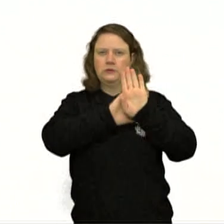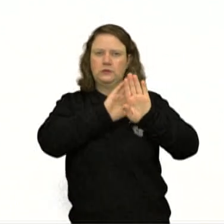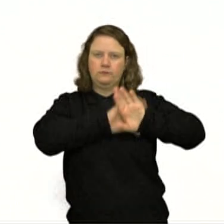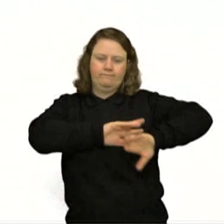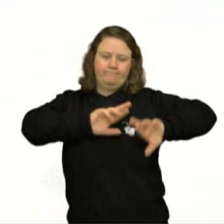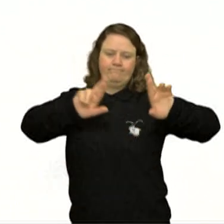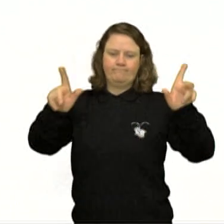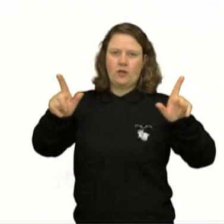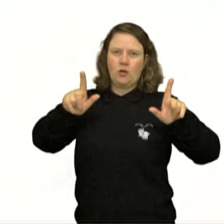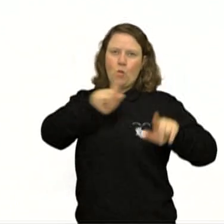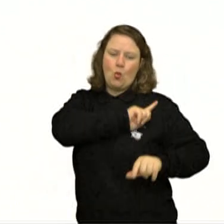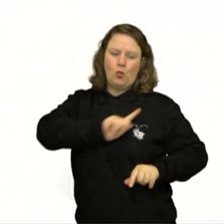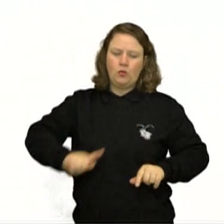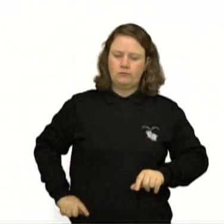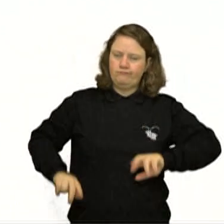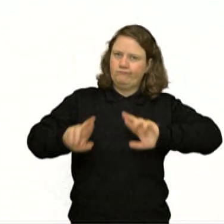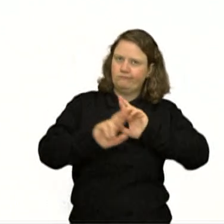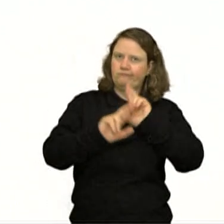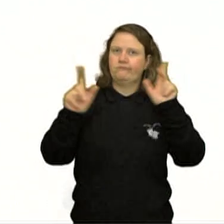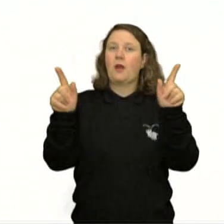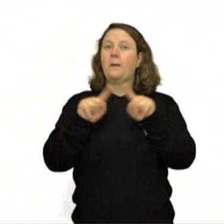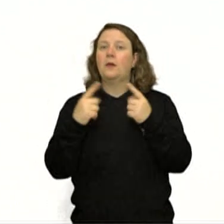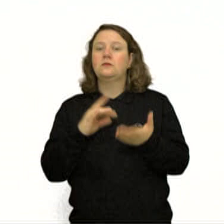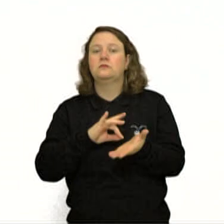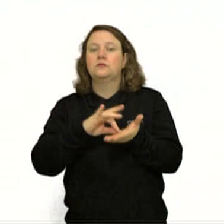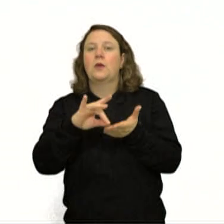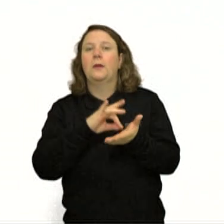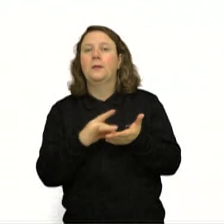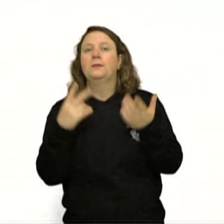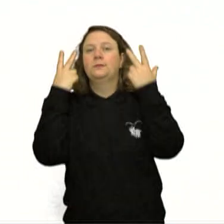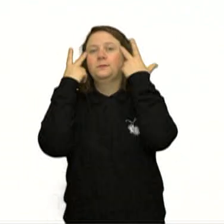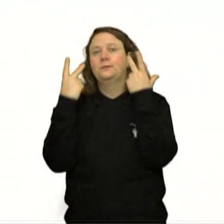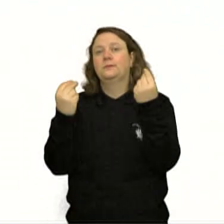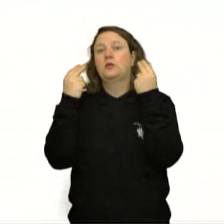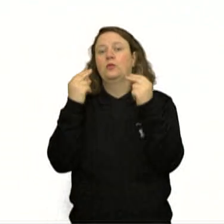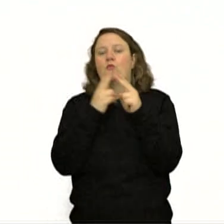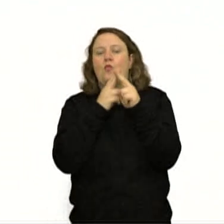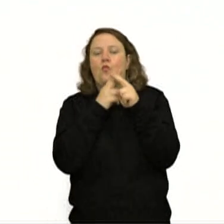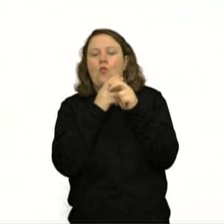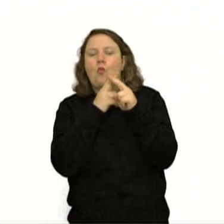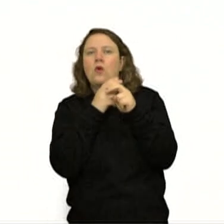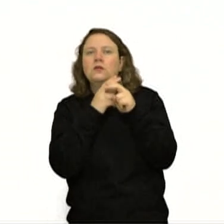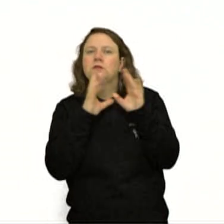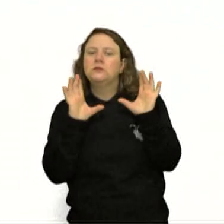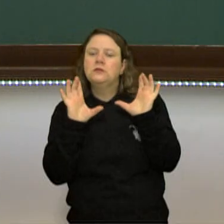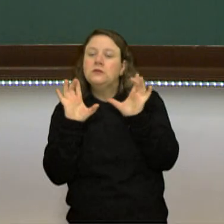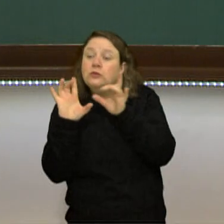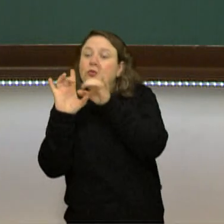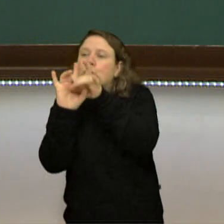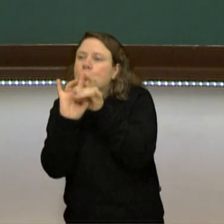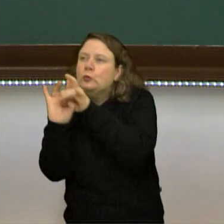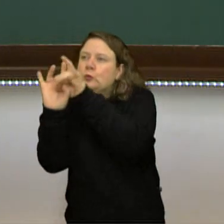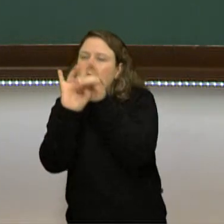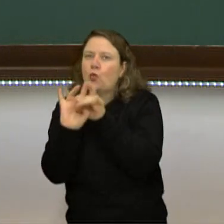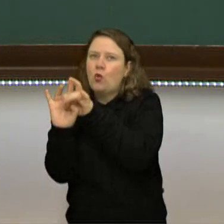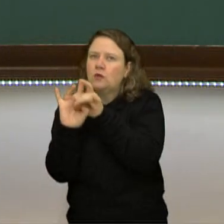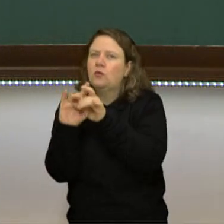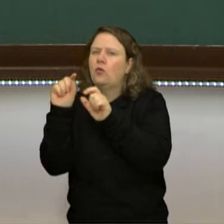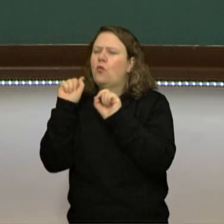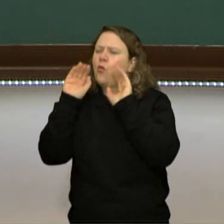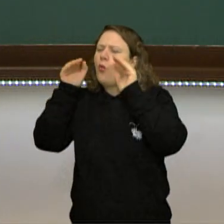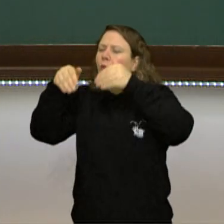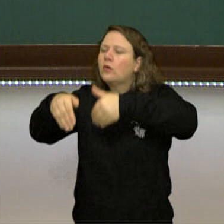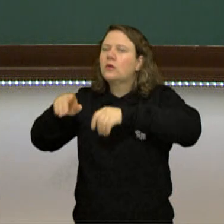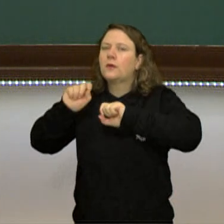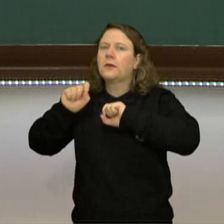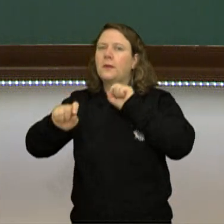governo diferentes. Mas mediante a um inimigo comum, que era o nazismo, eles se uniram. Essa aliança só foi